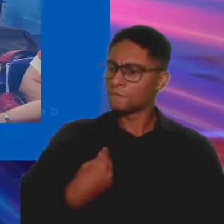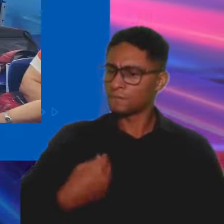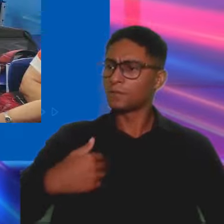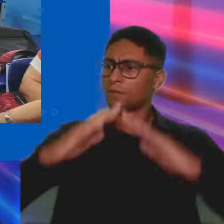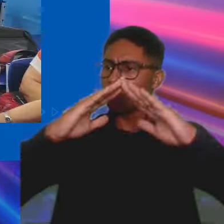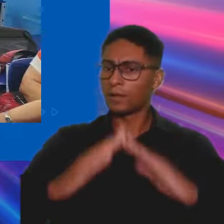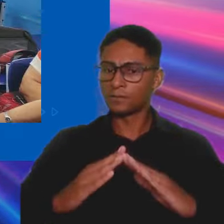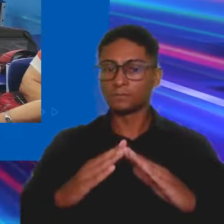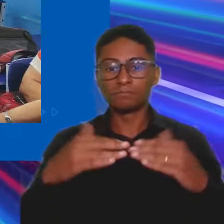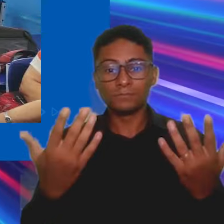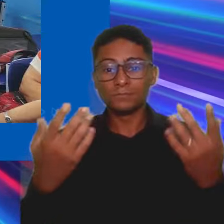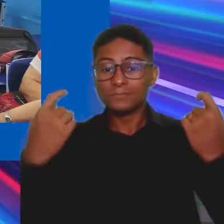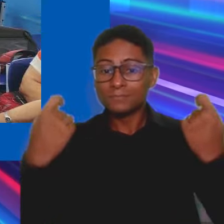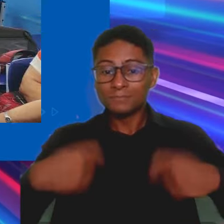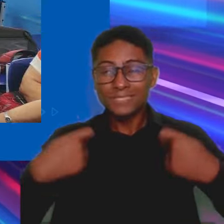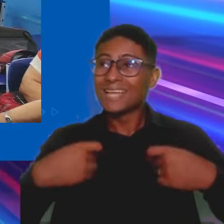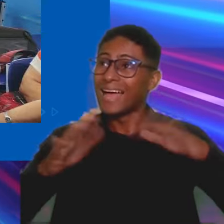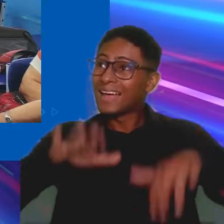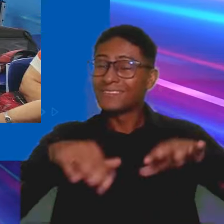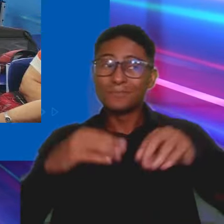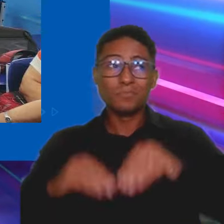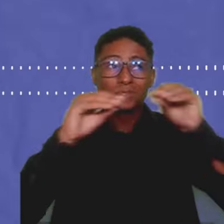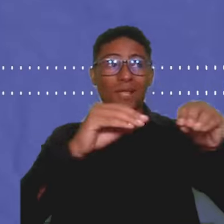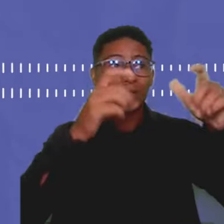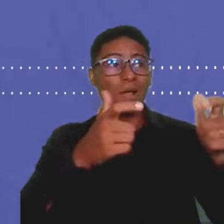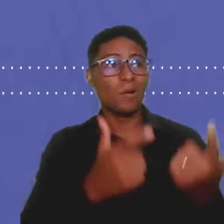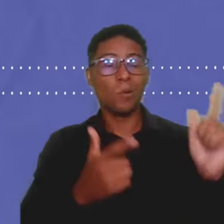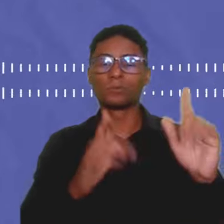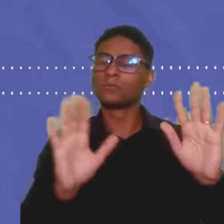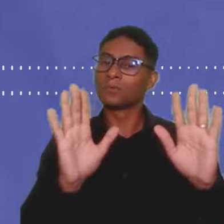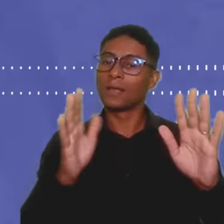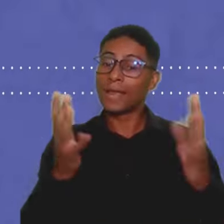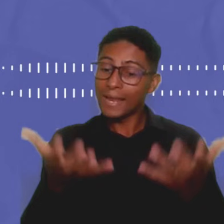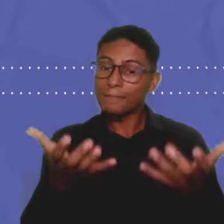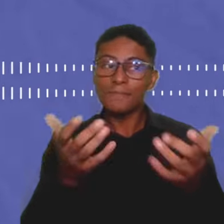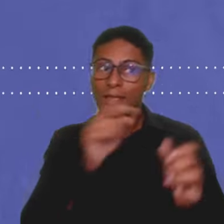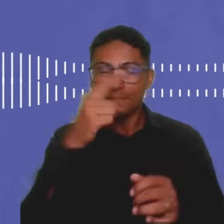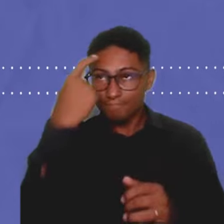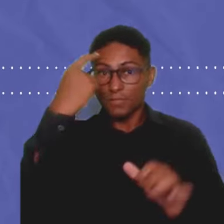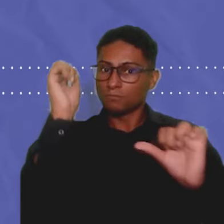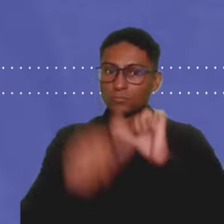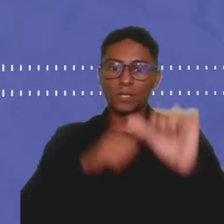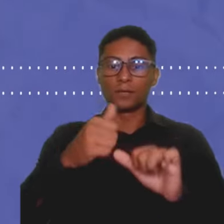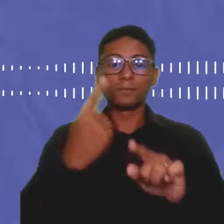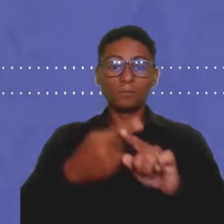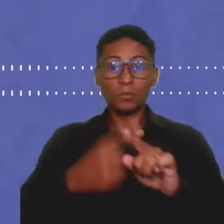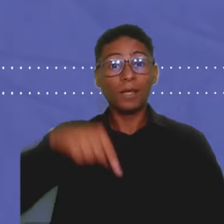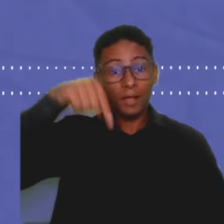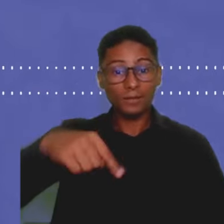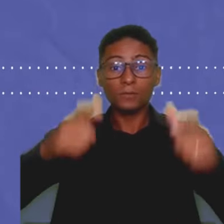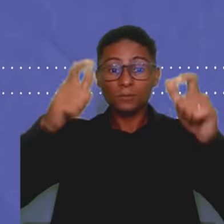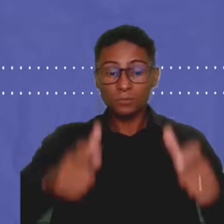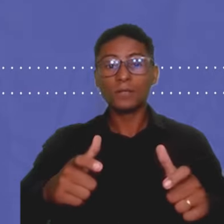mim também. Porque a gente tem que ir embora para ser alguém, para prosperar, então a gente está tentando mudar essa realidade, porque o mercado de trabalho aqui